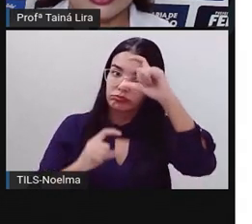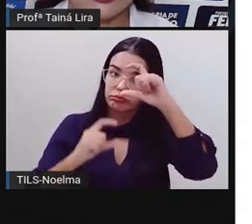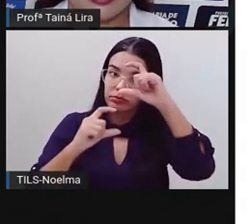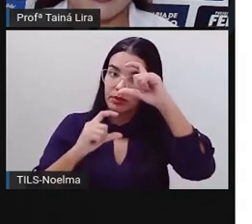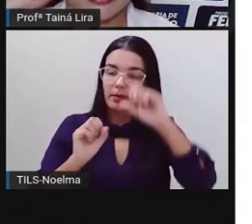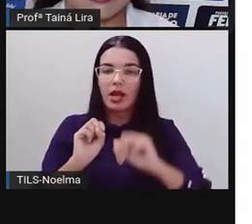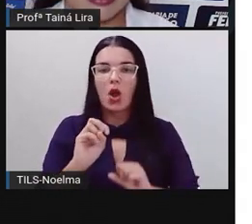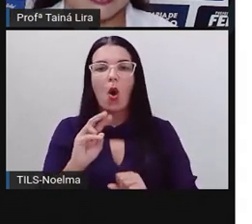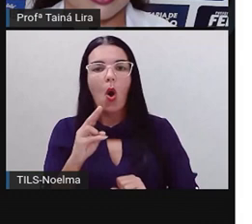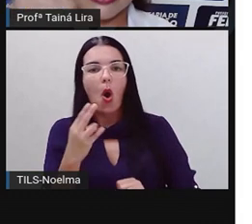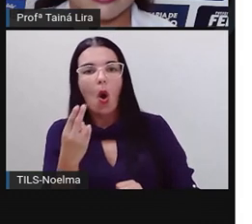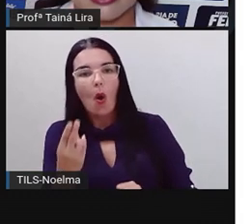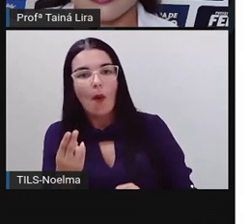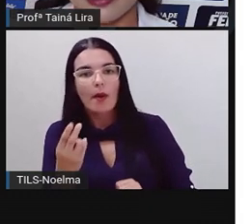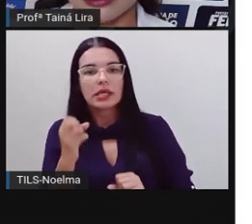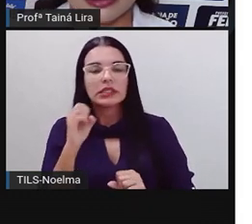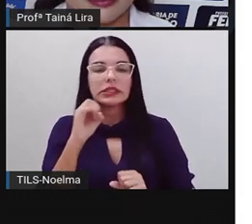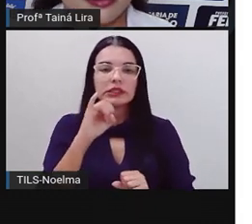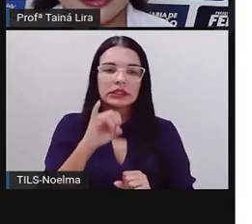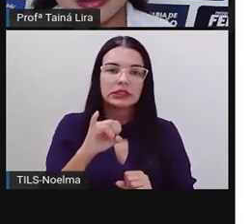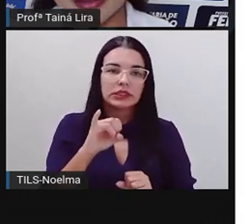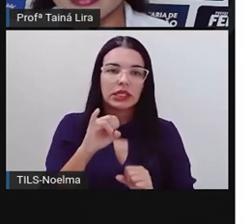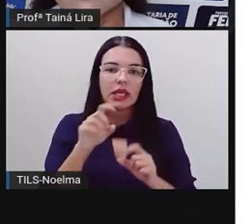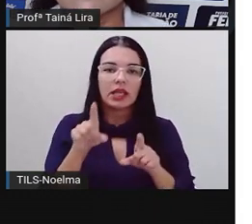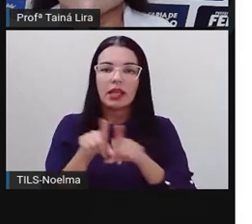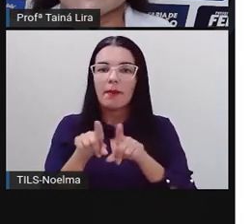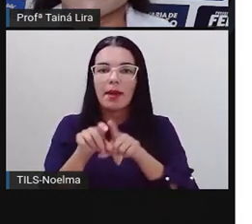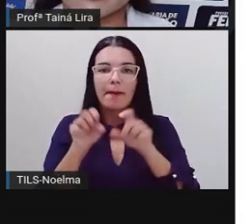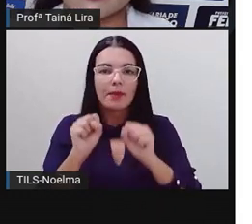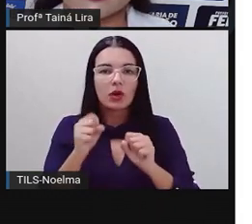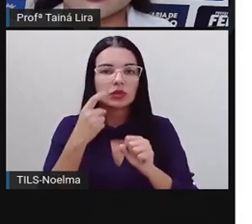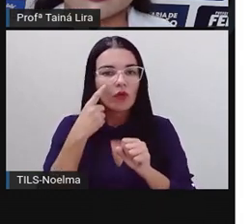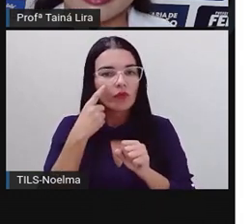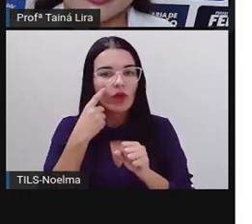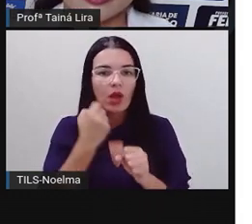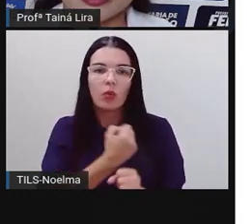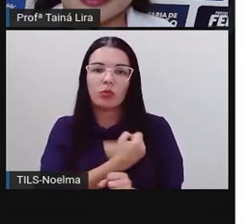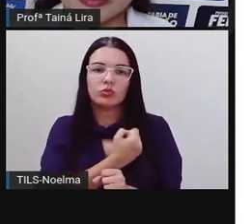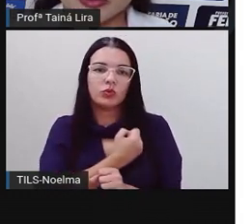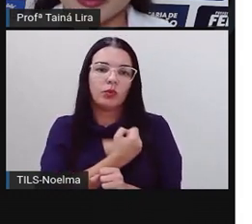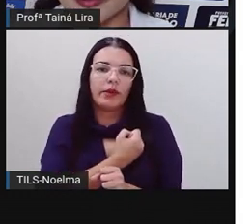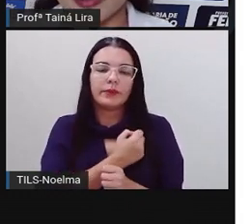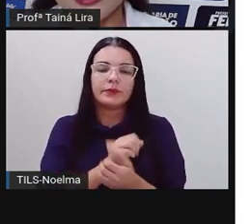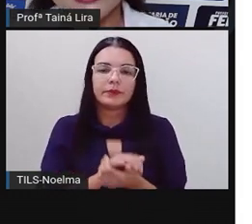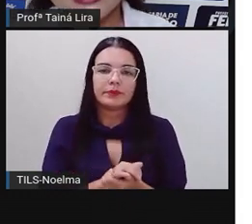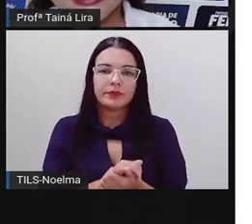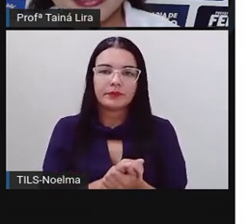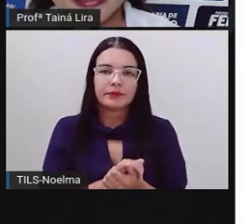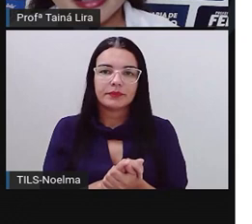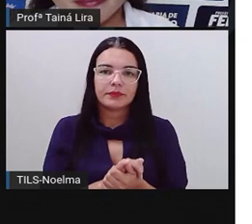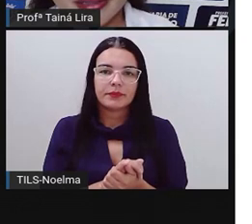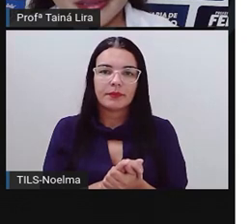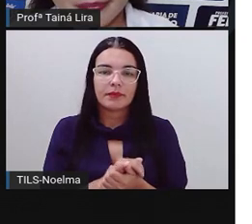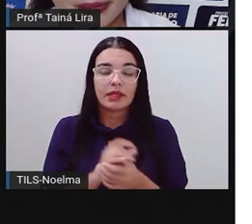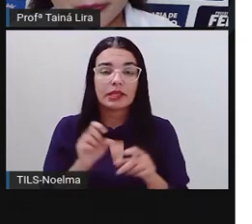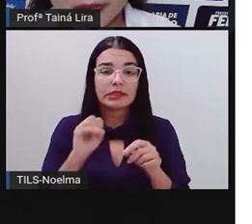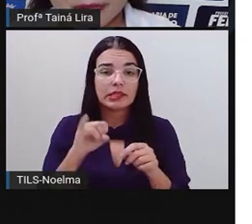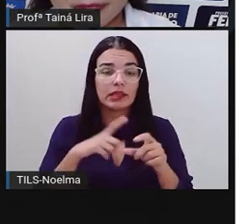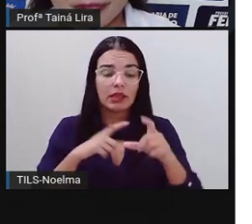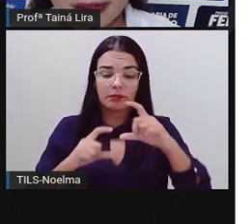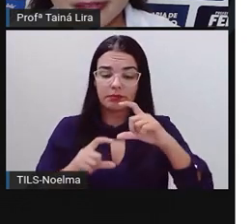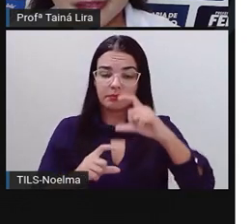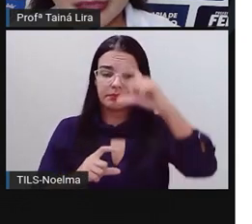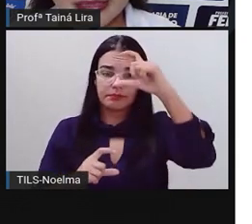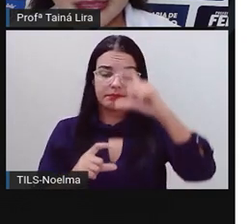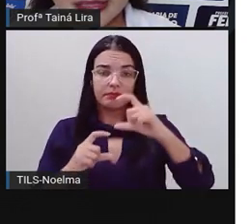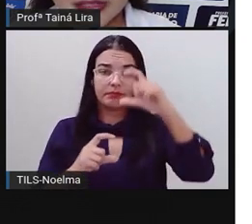eu vejo que quem tiver a barrinha maior tem mais voltos. Ou eu posso até também estar olhando realmente pelo número, ó. Quem tem a barrinha maior é